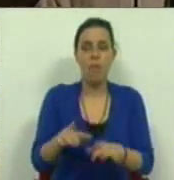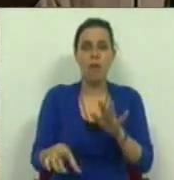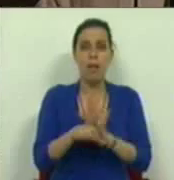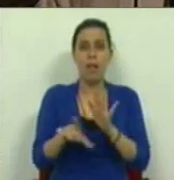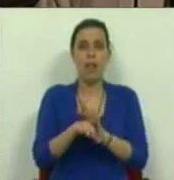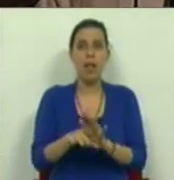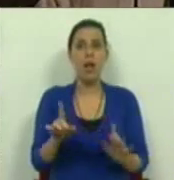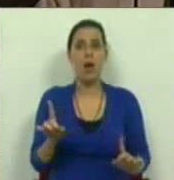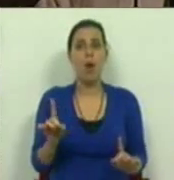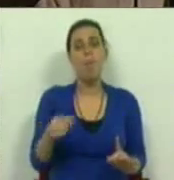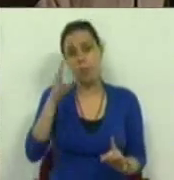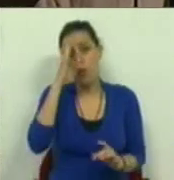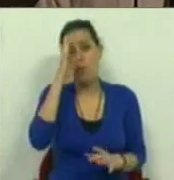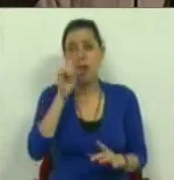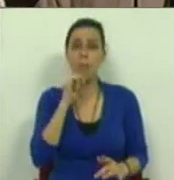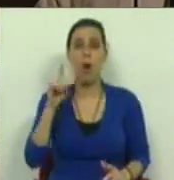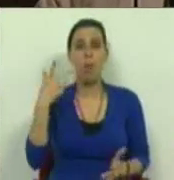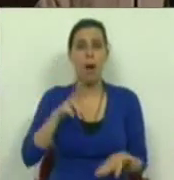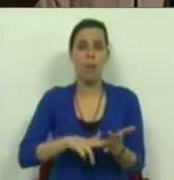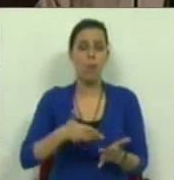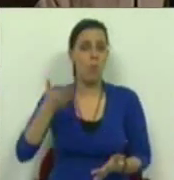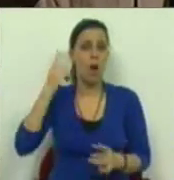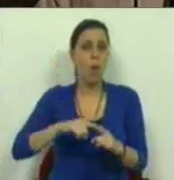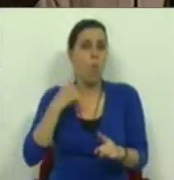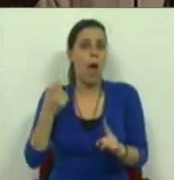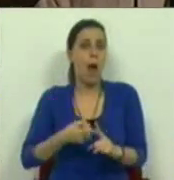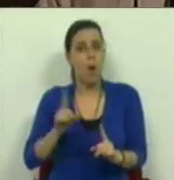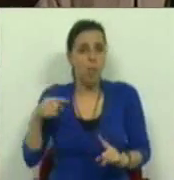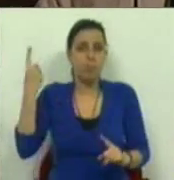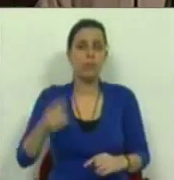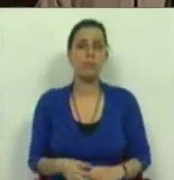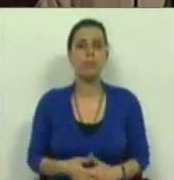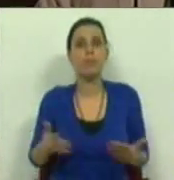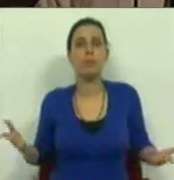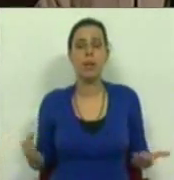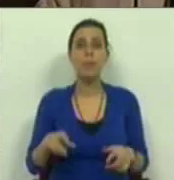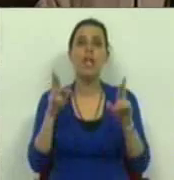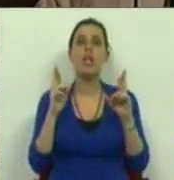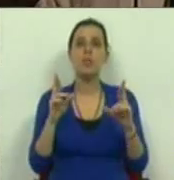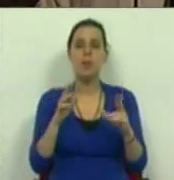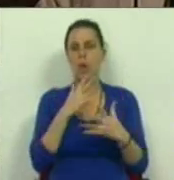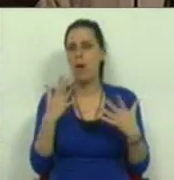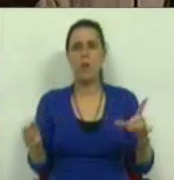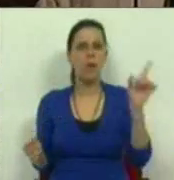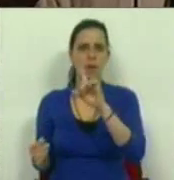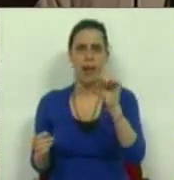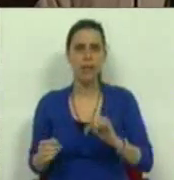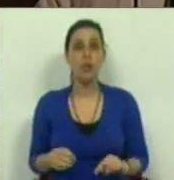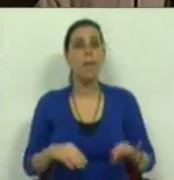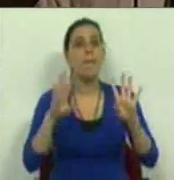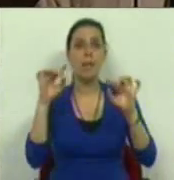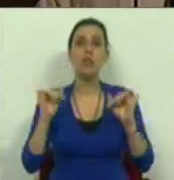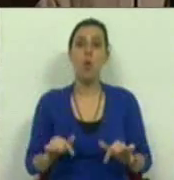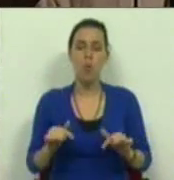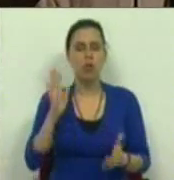legislação já, como sabe, podia estar aprovada há mais de um ano. Portanto, as expectativas não eram grandes, mas